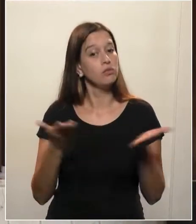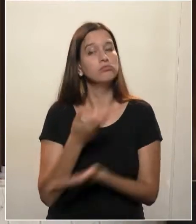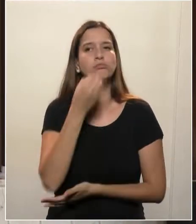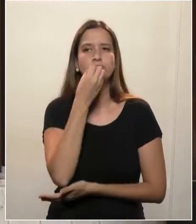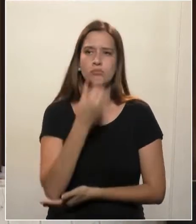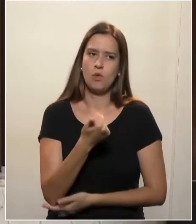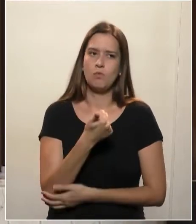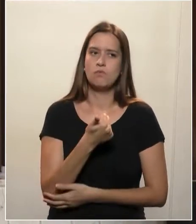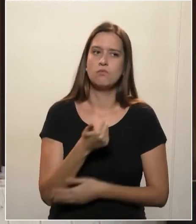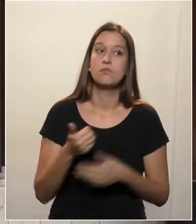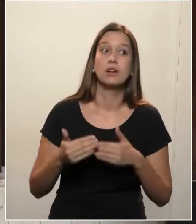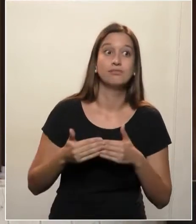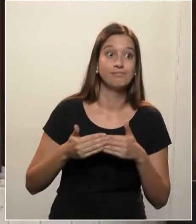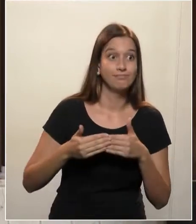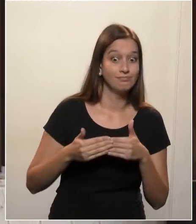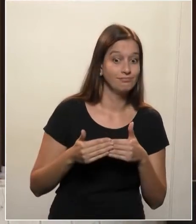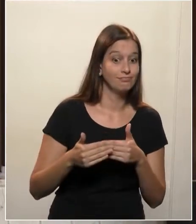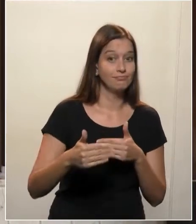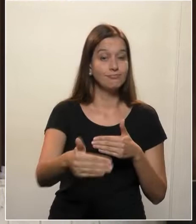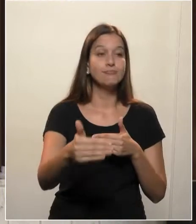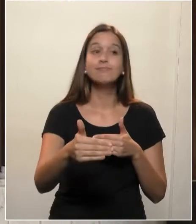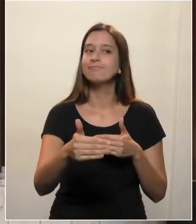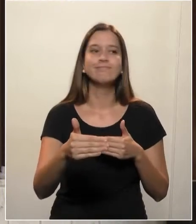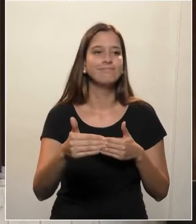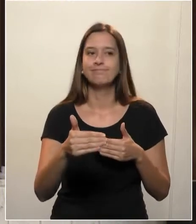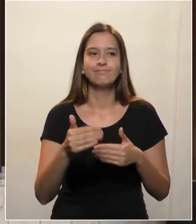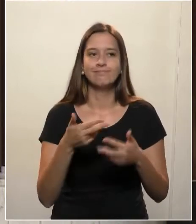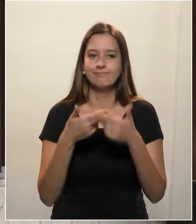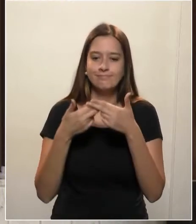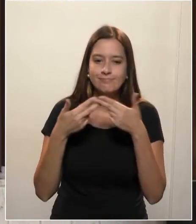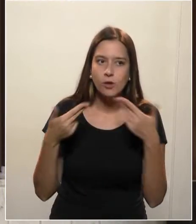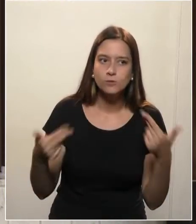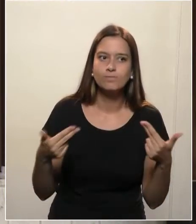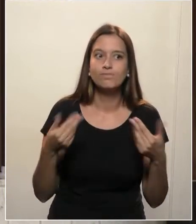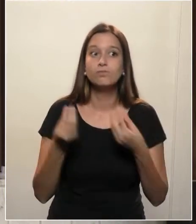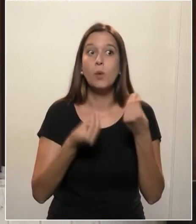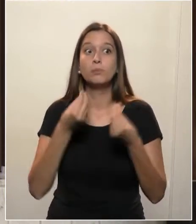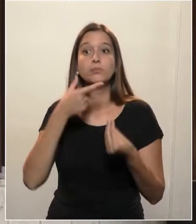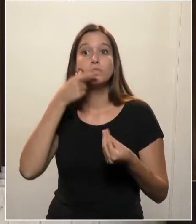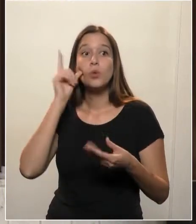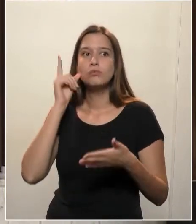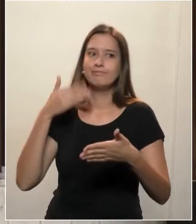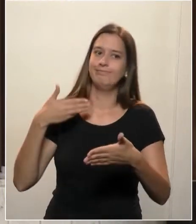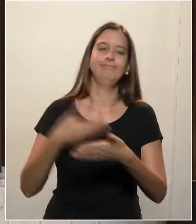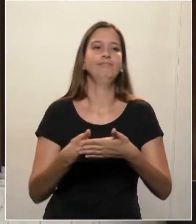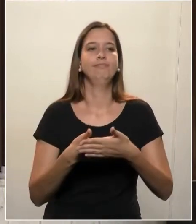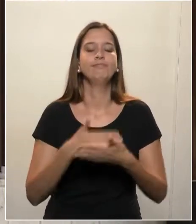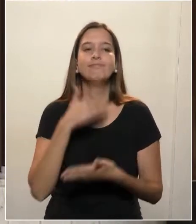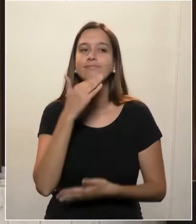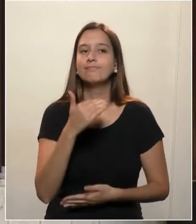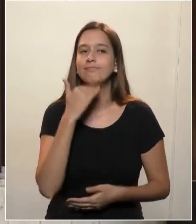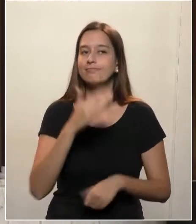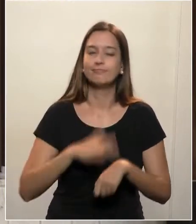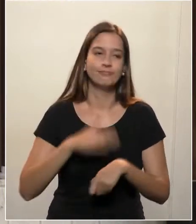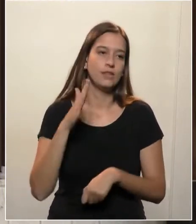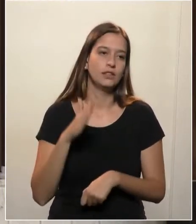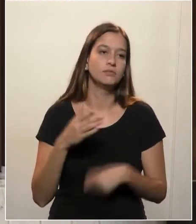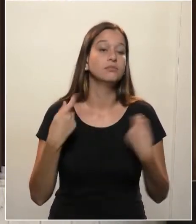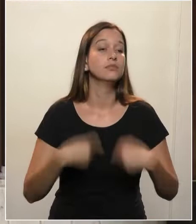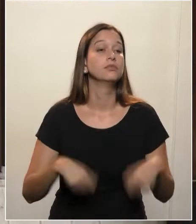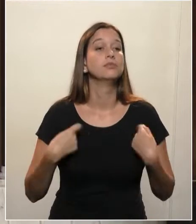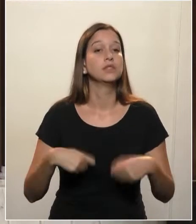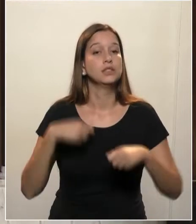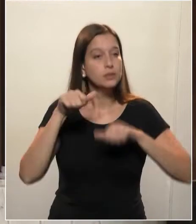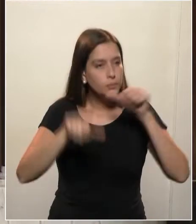Daqui para frente, as medidas que foram tomadas até ontem, não valem mais para conter